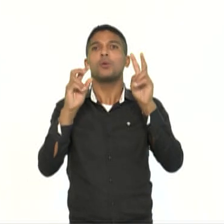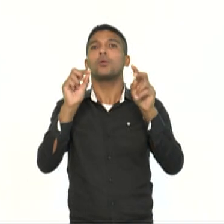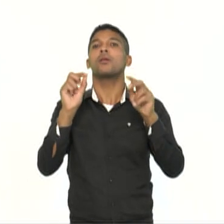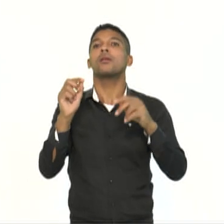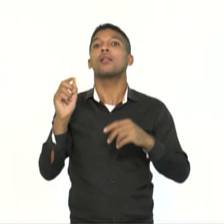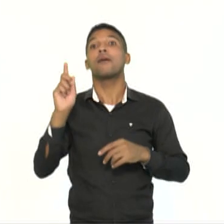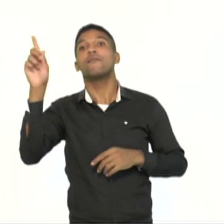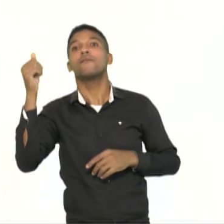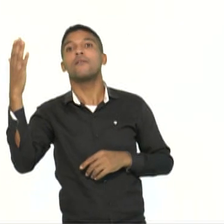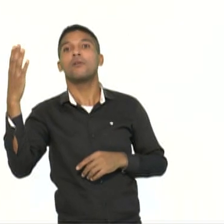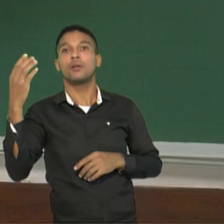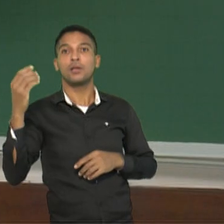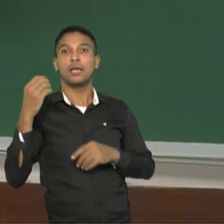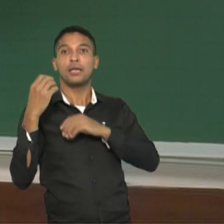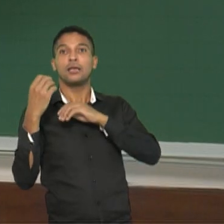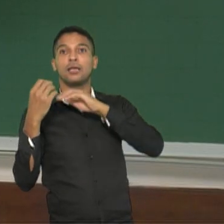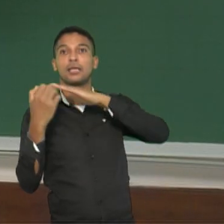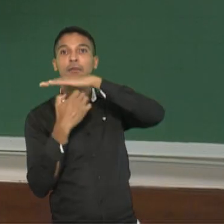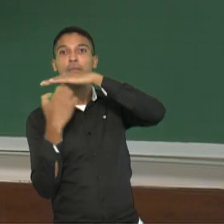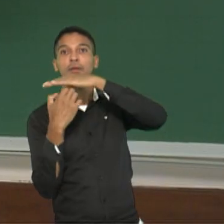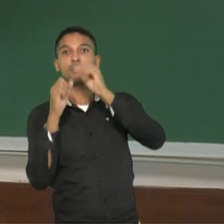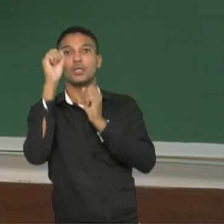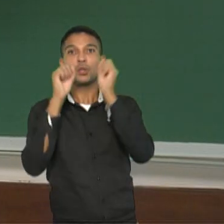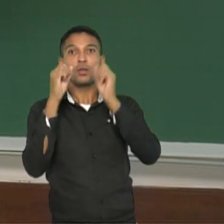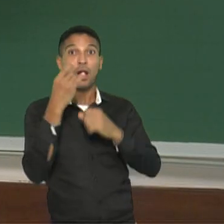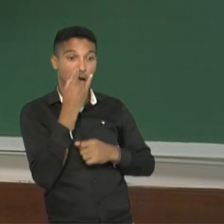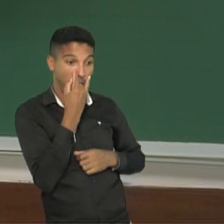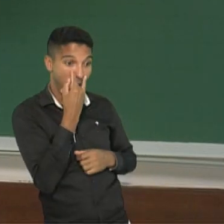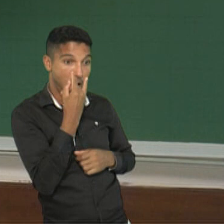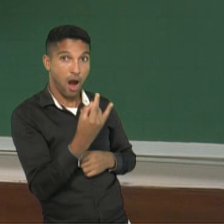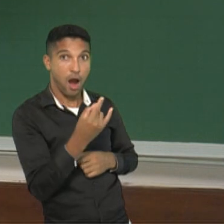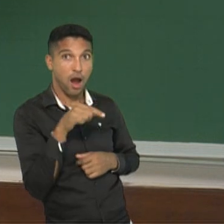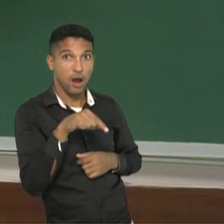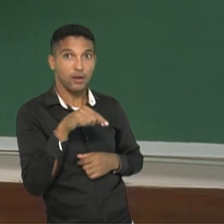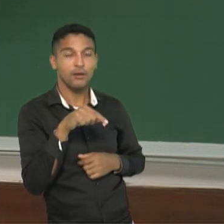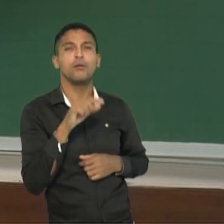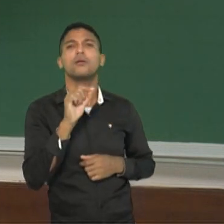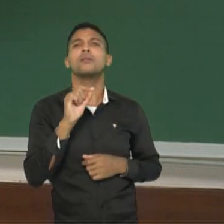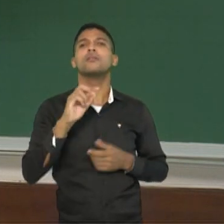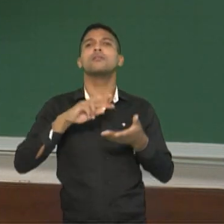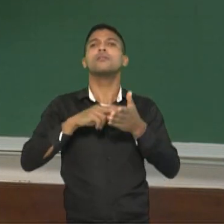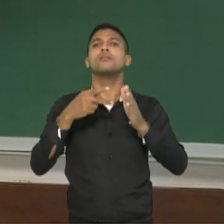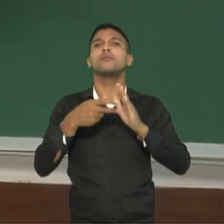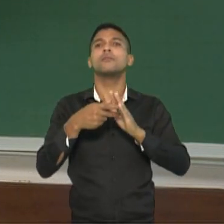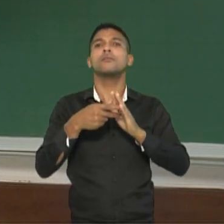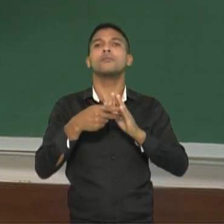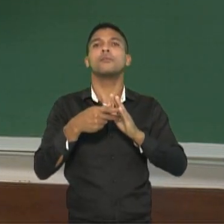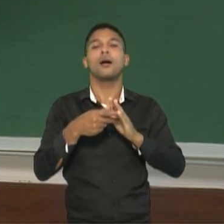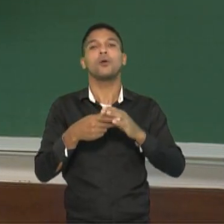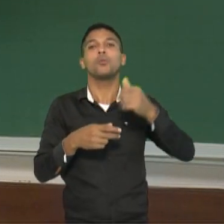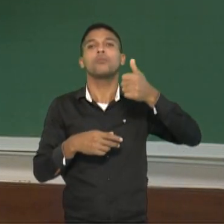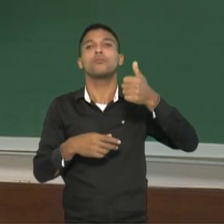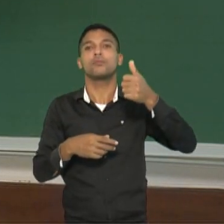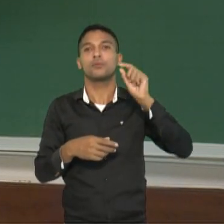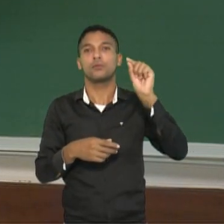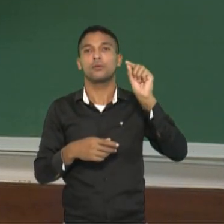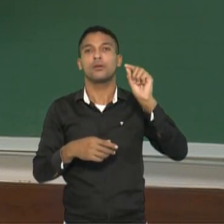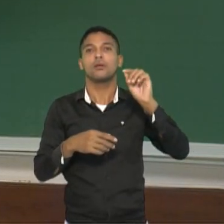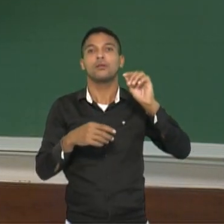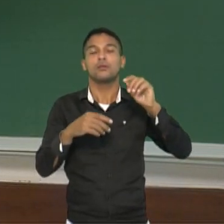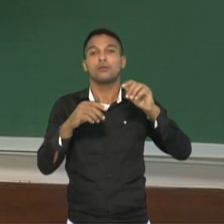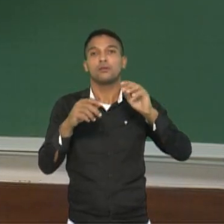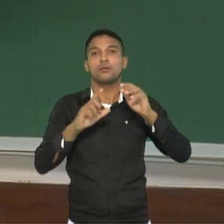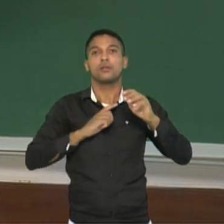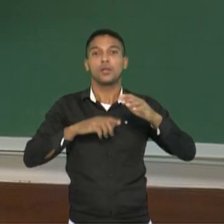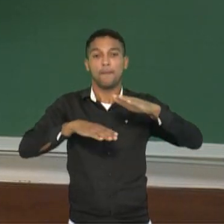indústrias. O primeiro deles é a mão de obra abundante. O isso significa? Tem bastante gente em